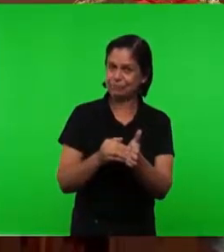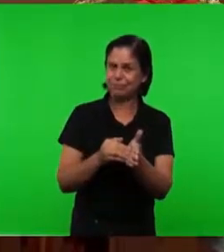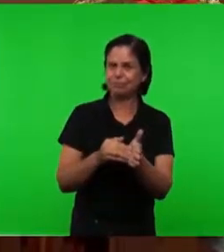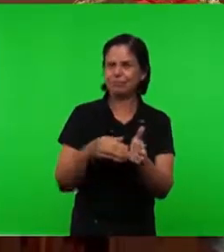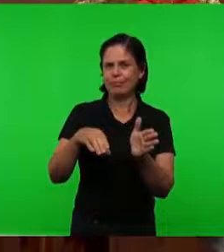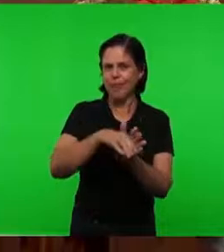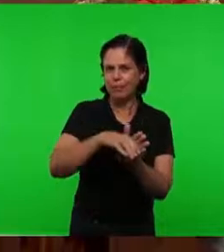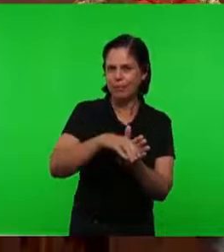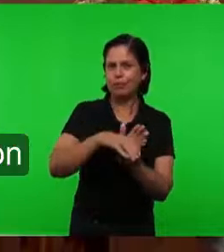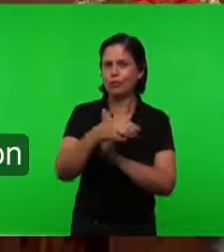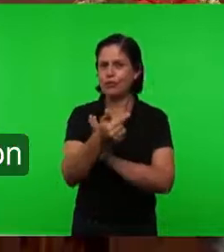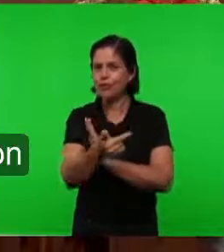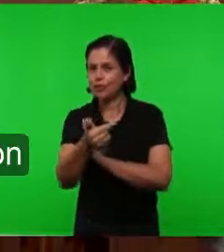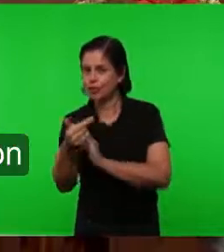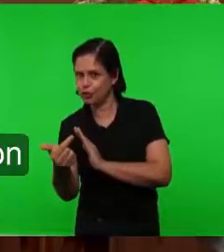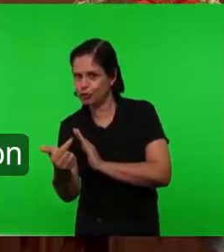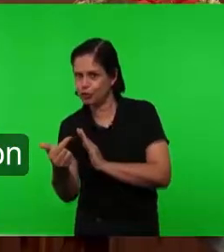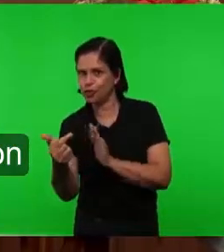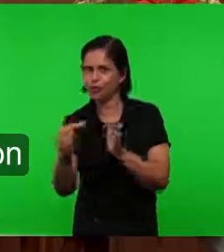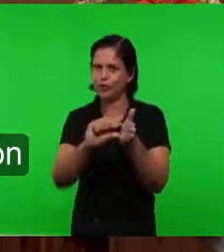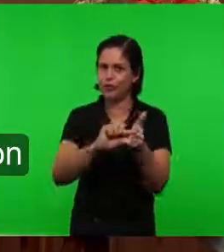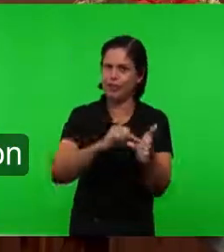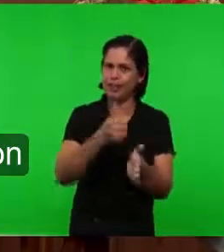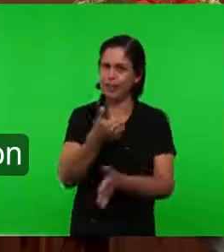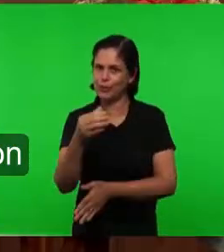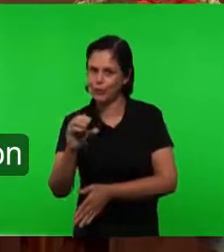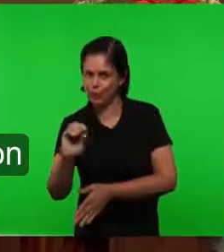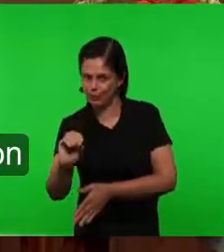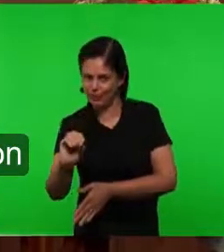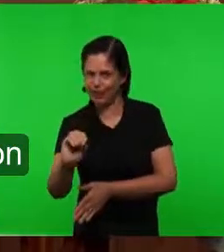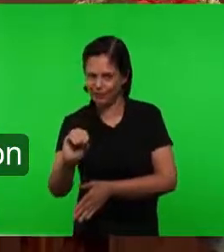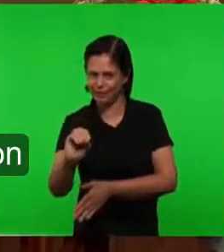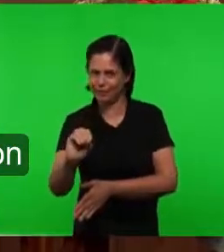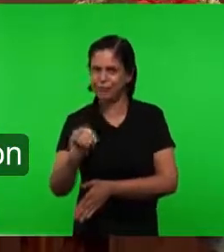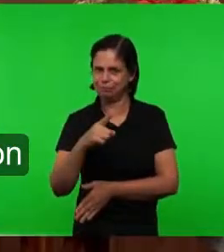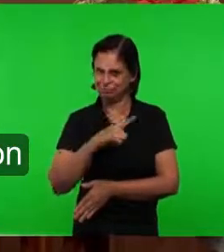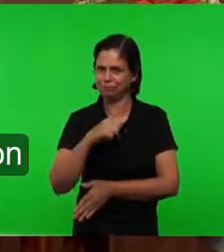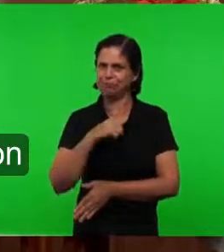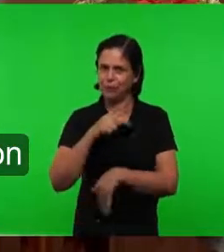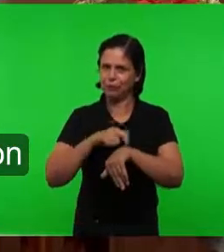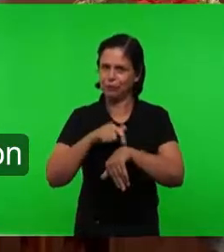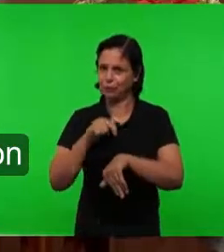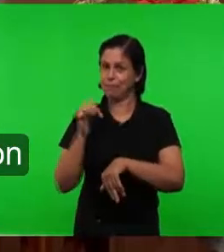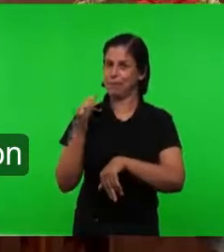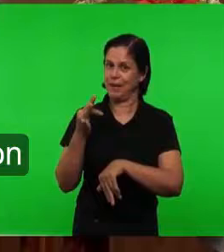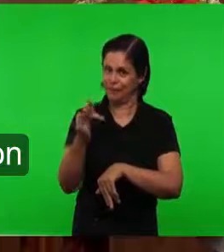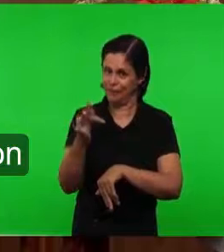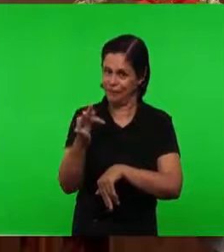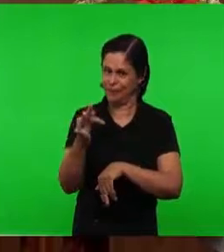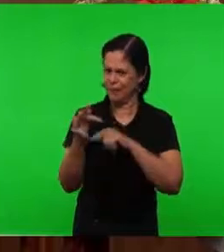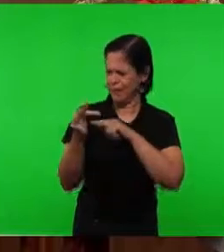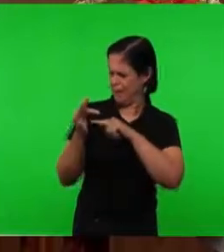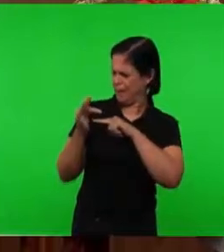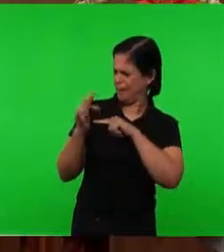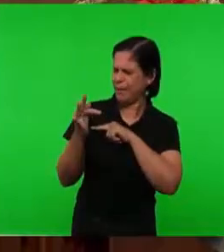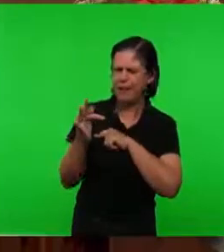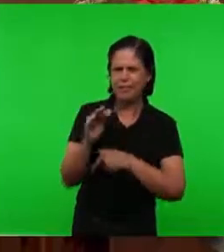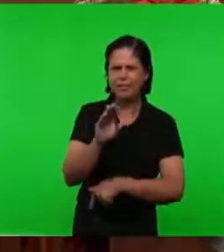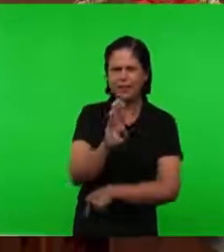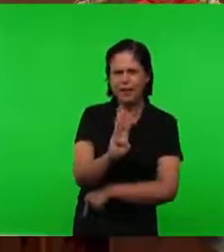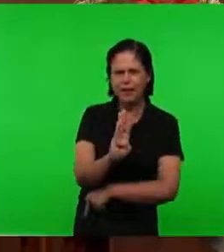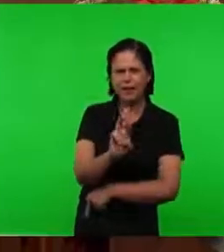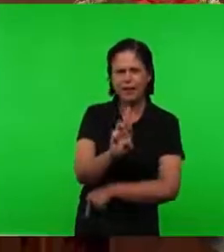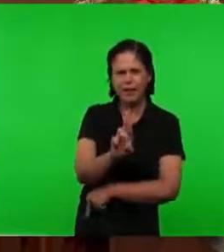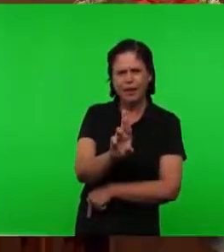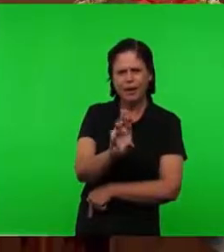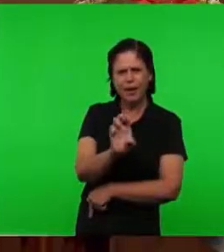22 Verso 10 Do livro de Apocalipse Este breve Essa palavra